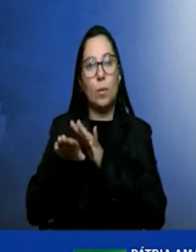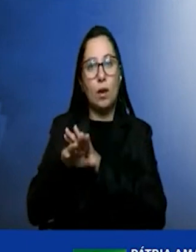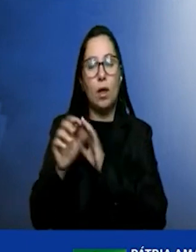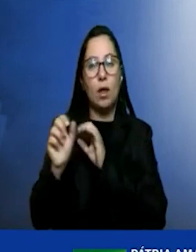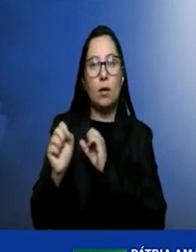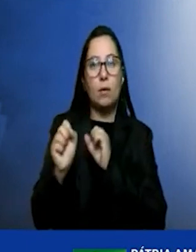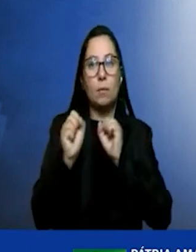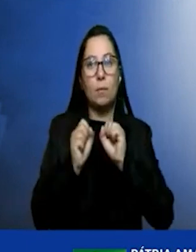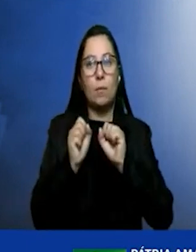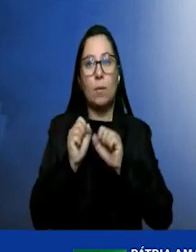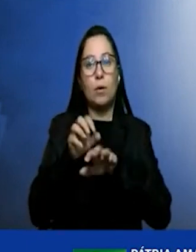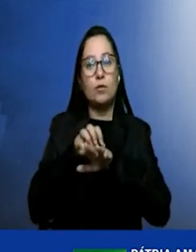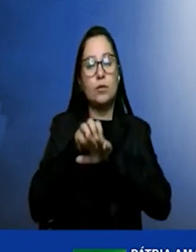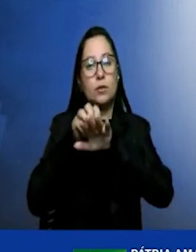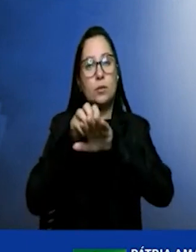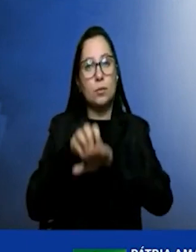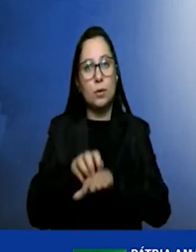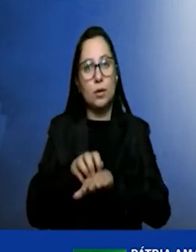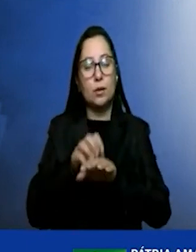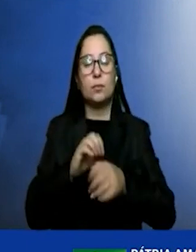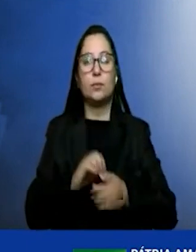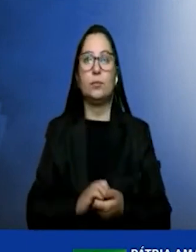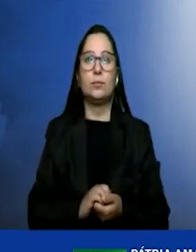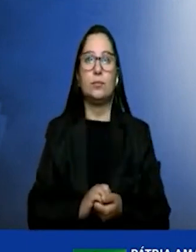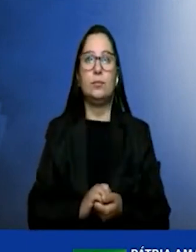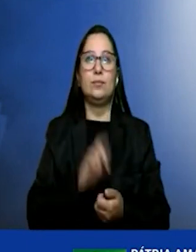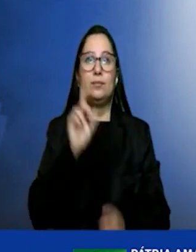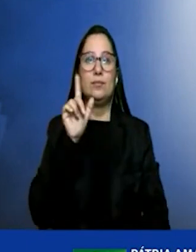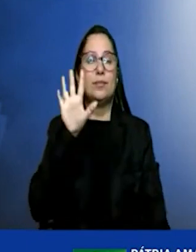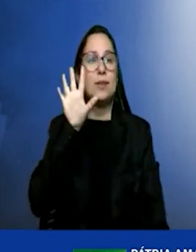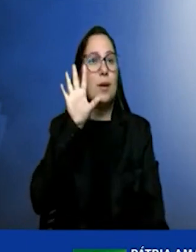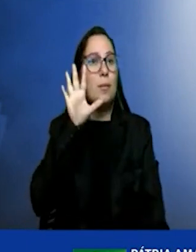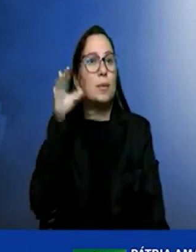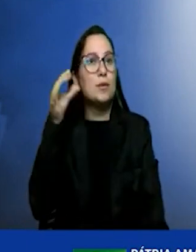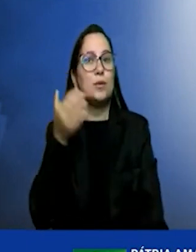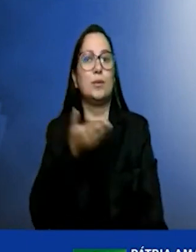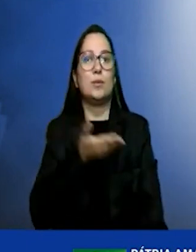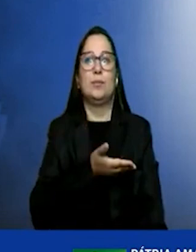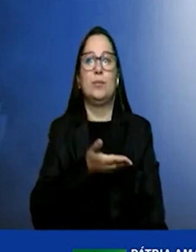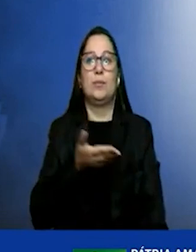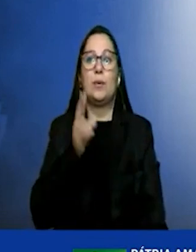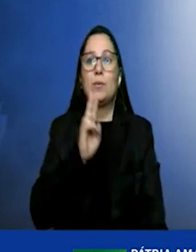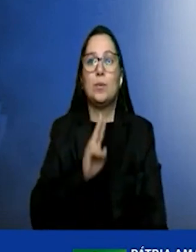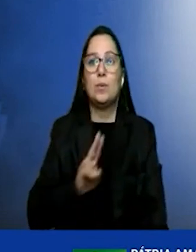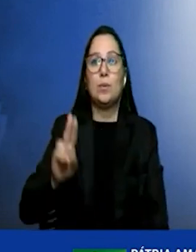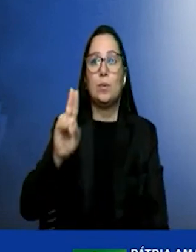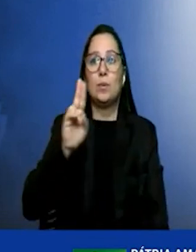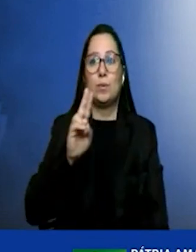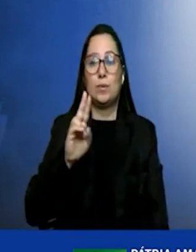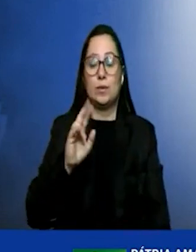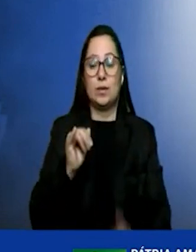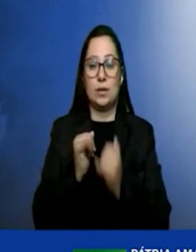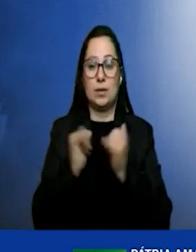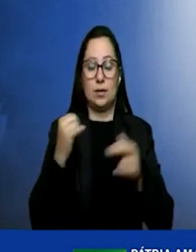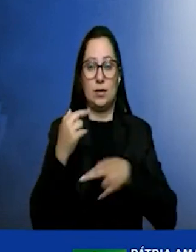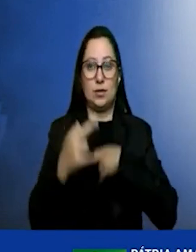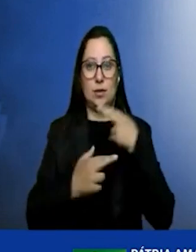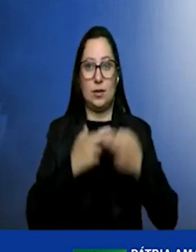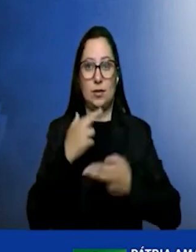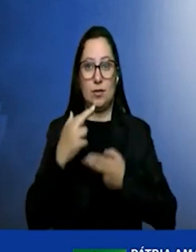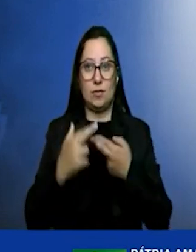transportado, então, é uma solução para você utilizar a nossa energia renovável na